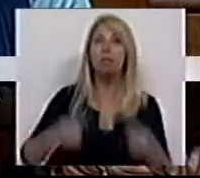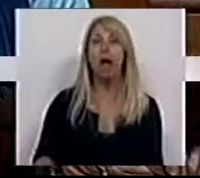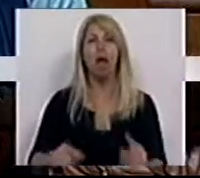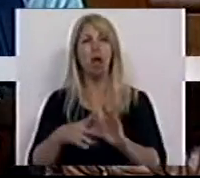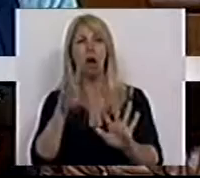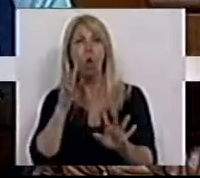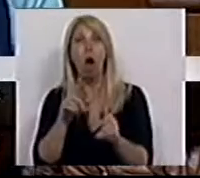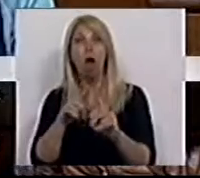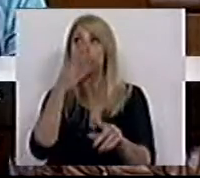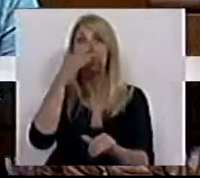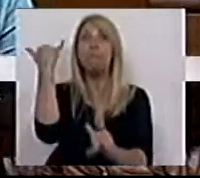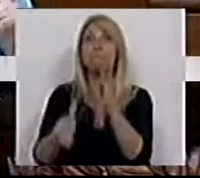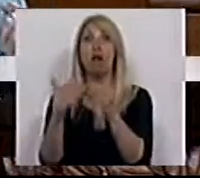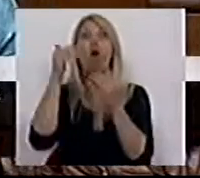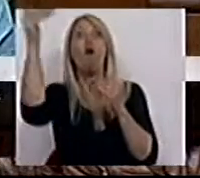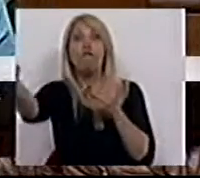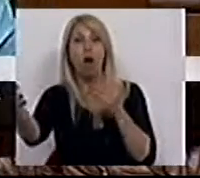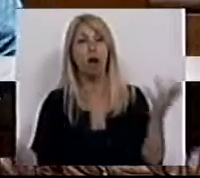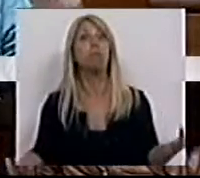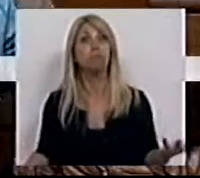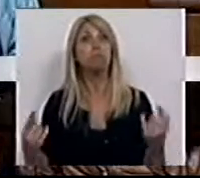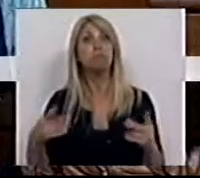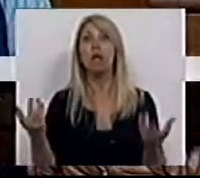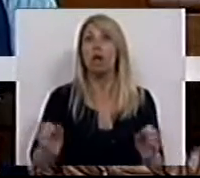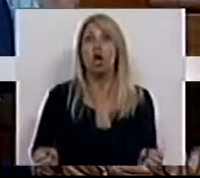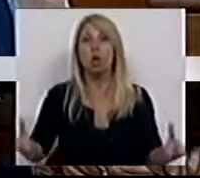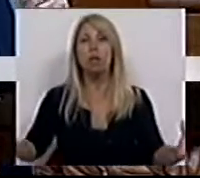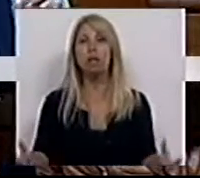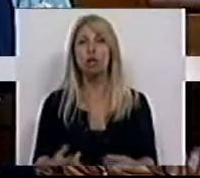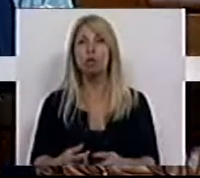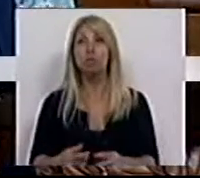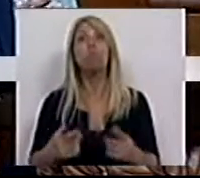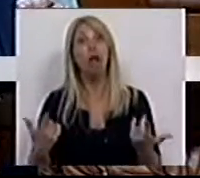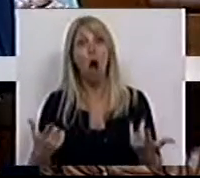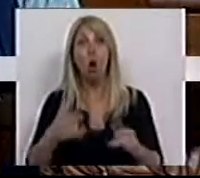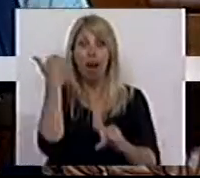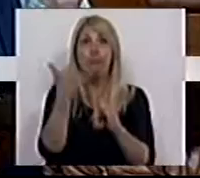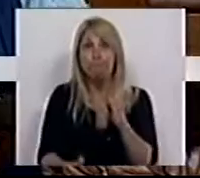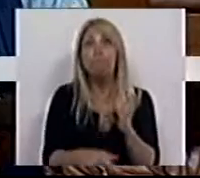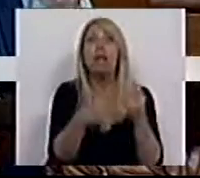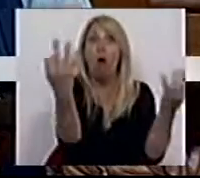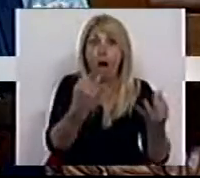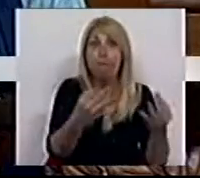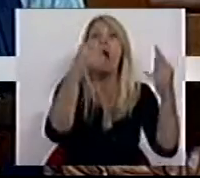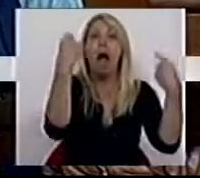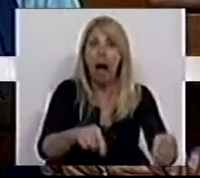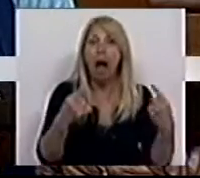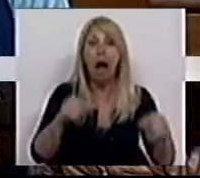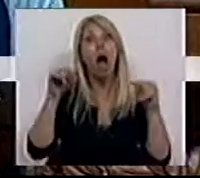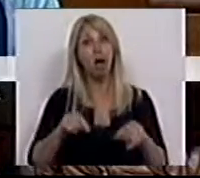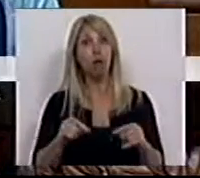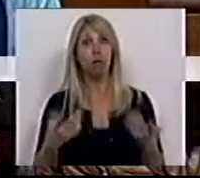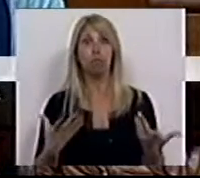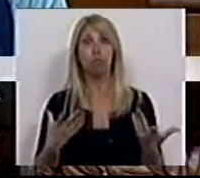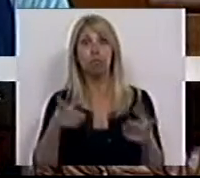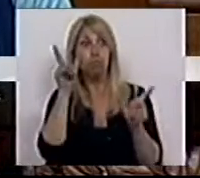que não existe. A sua orientação para as ameaças verdadeiramente existentes será uma mais-valia para